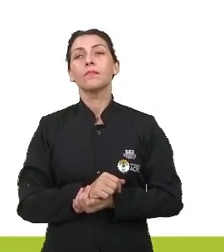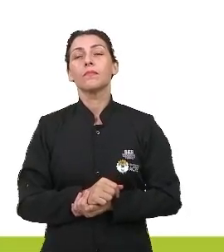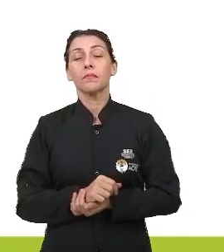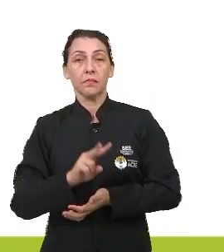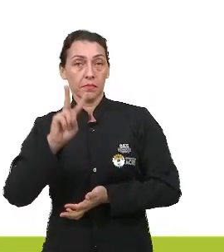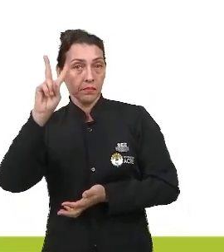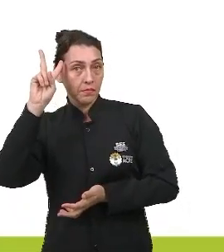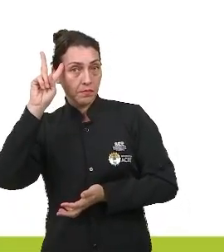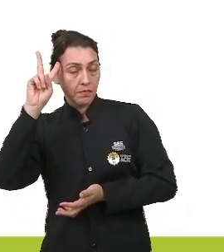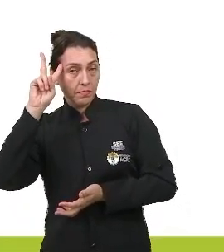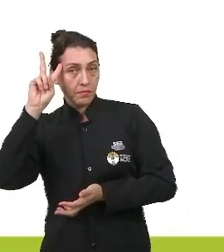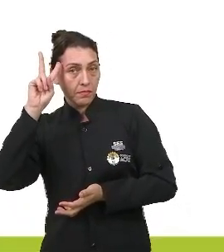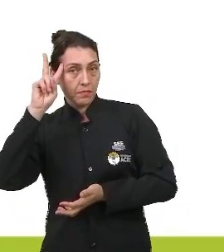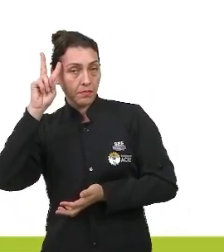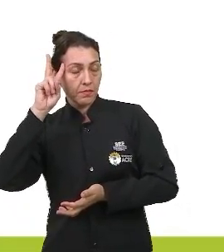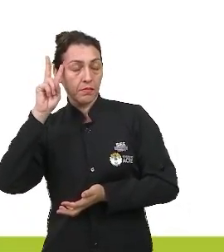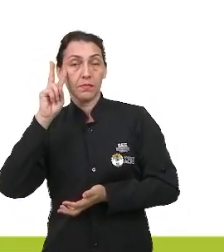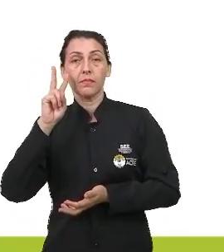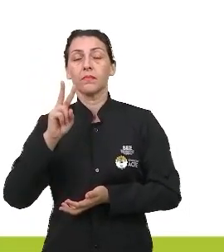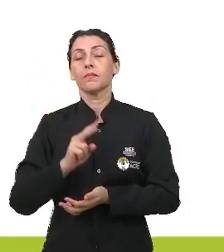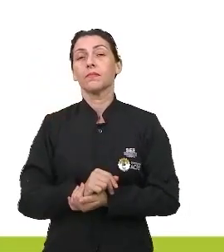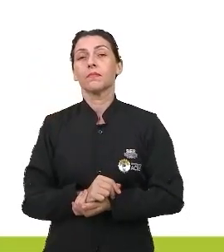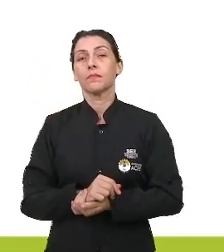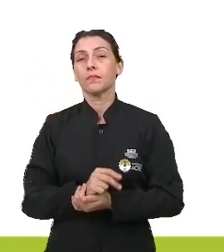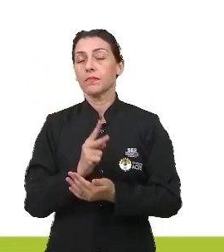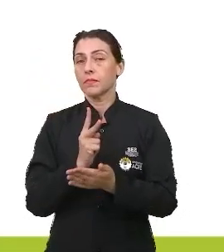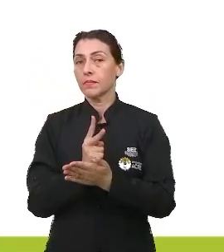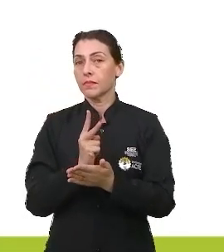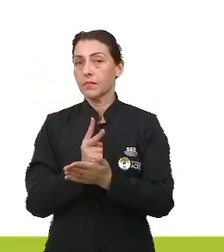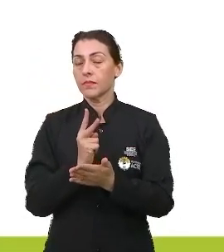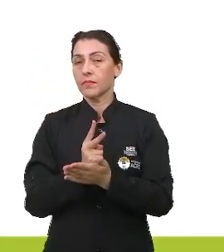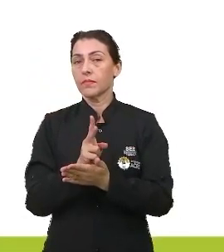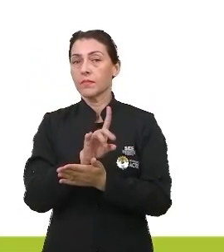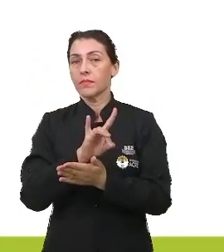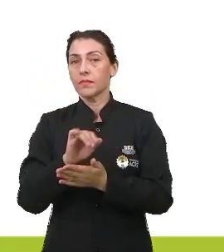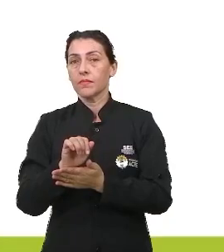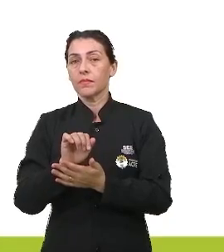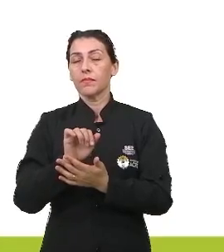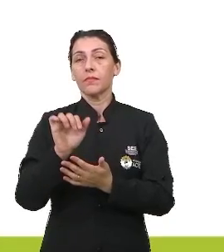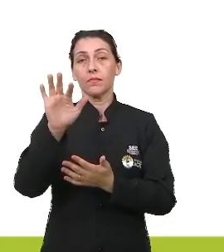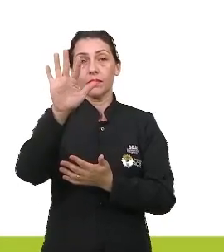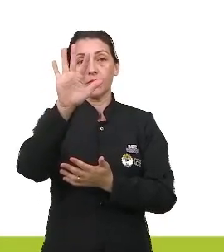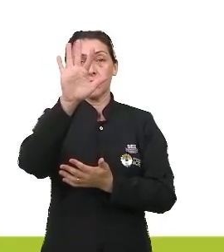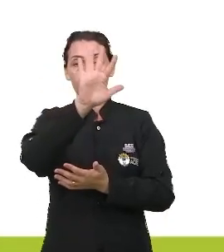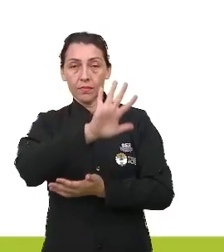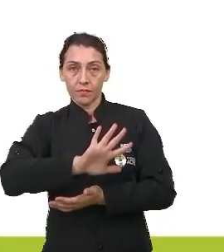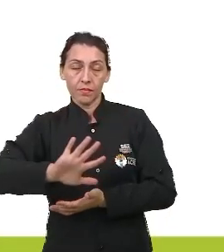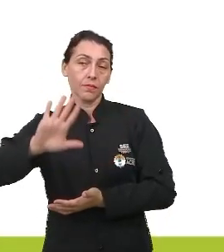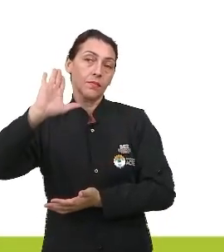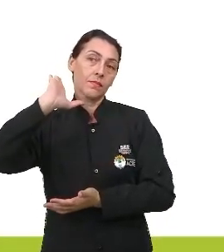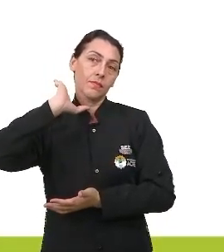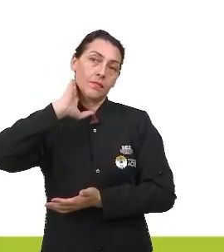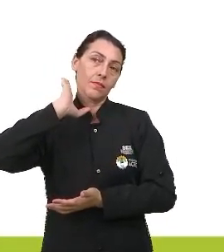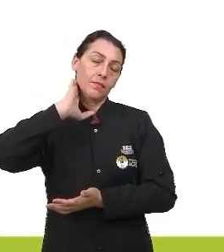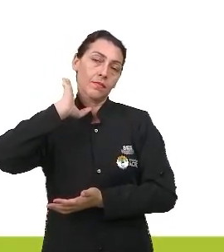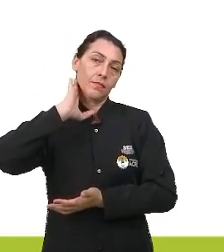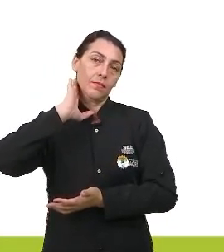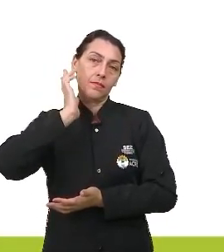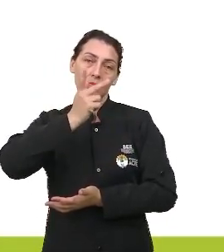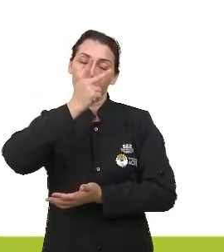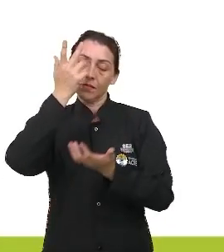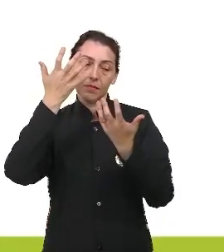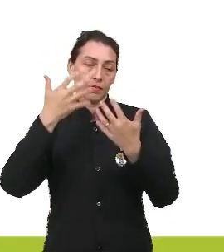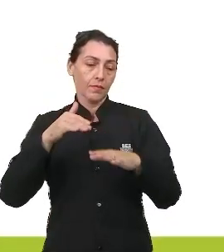-feira, né, há quem chame aí a segunda de dia internacional da preguiça, né, o dia que ninguém quer